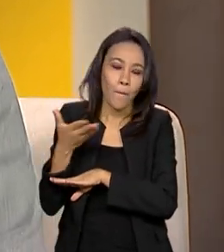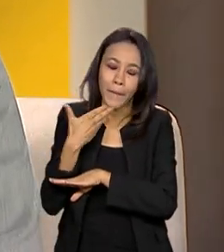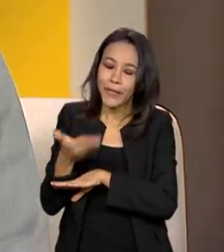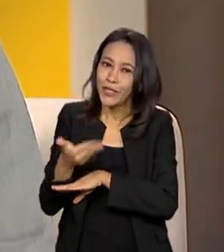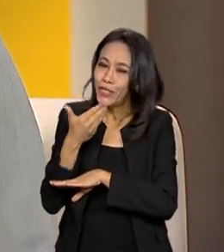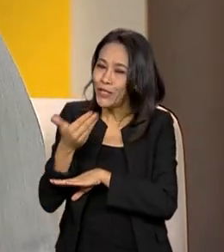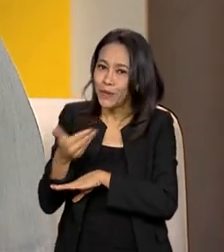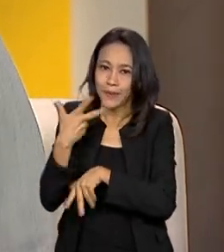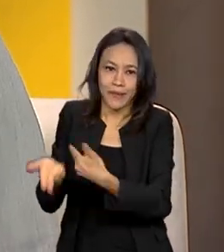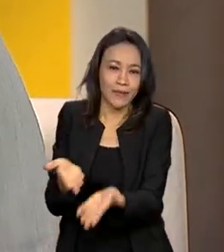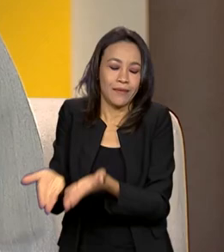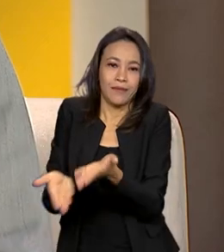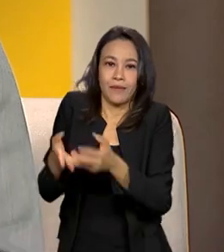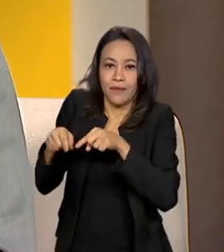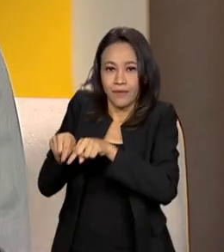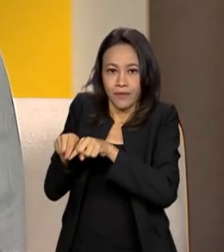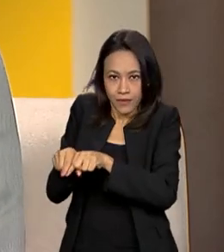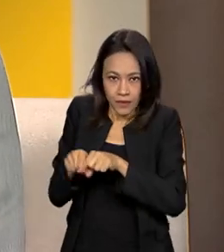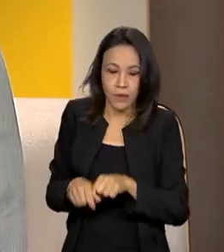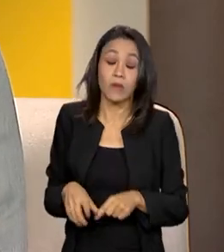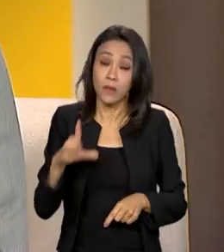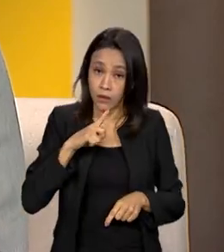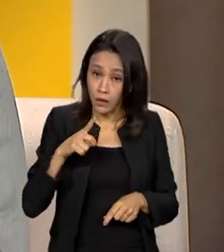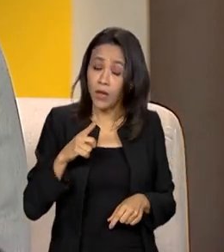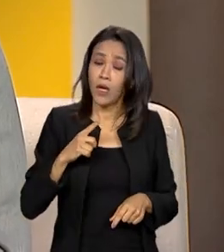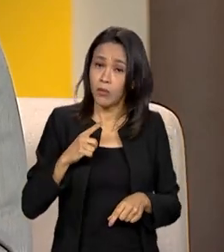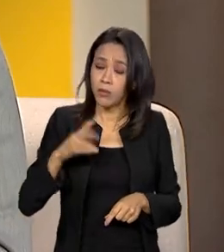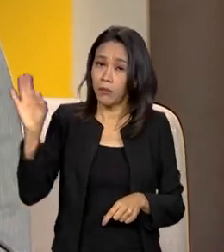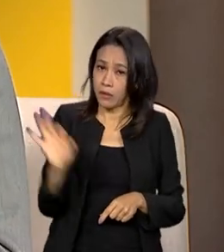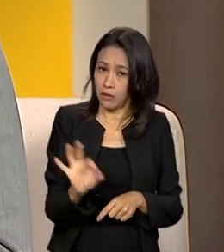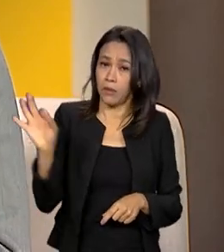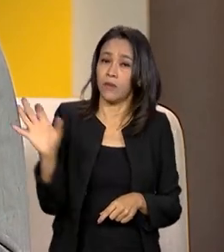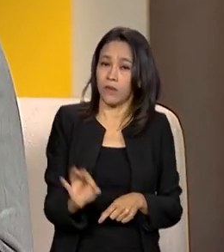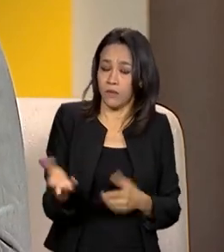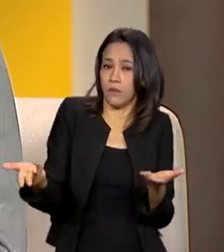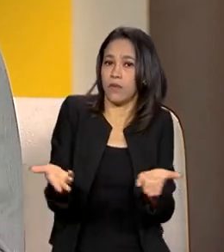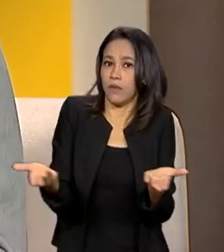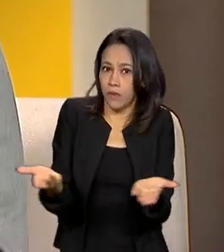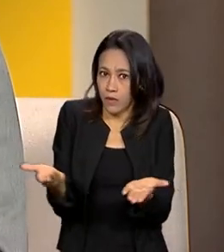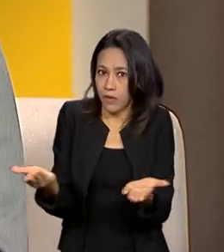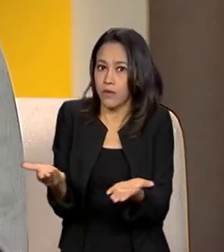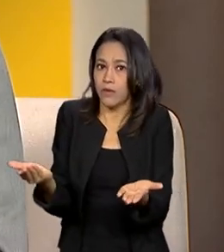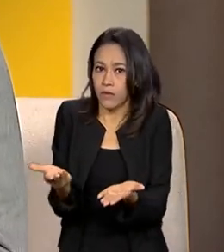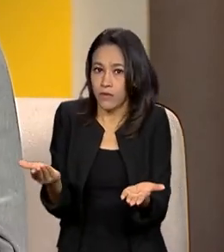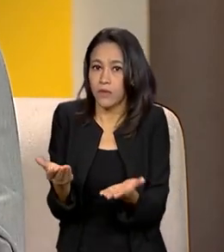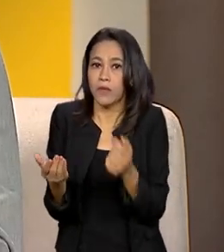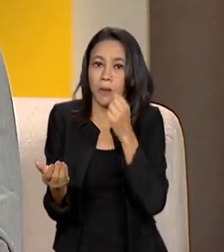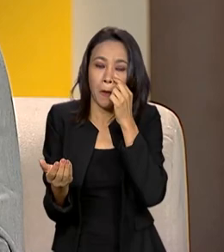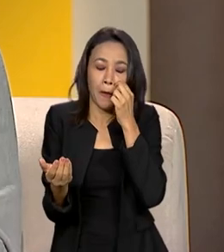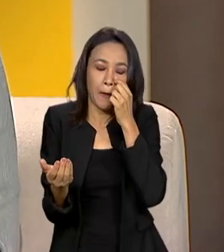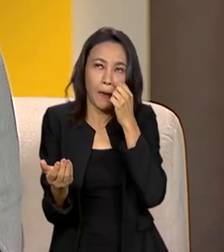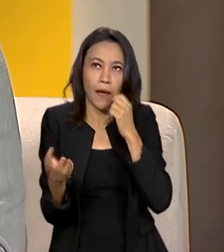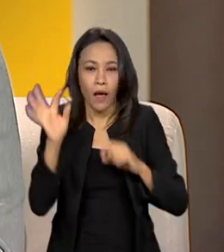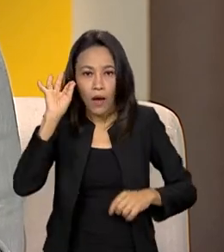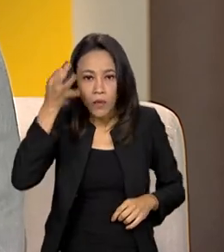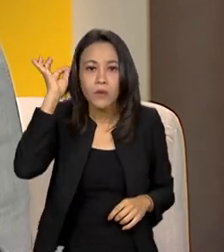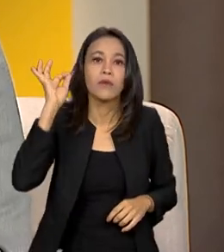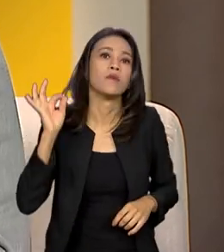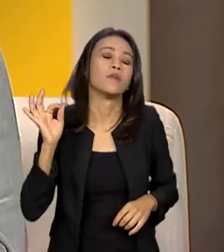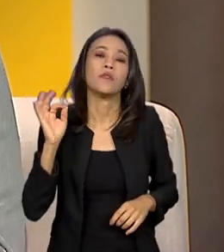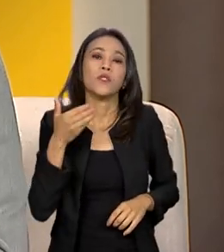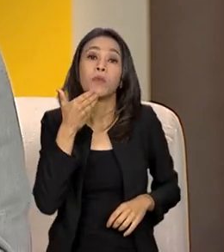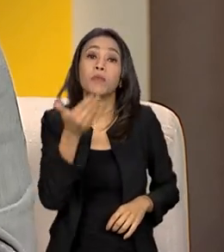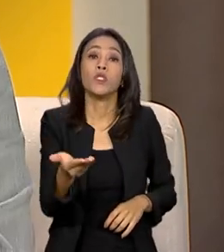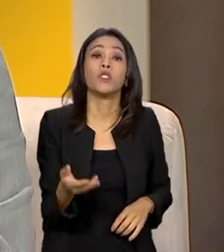serviços. E a gente já tem um percentual hoje de processamentos automáticos da aposentadoria,